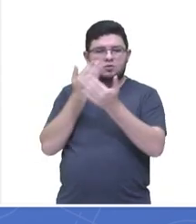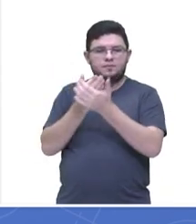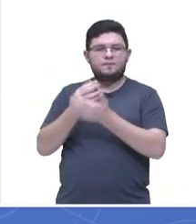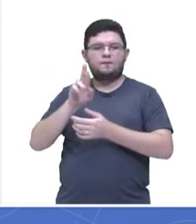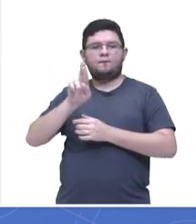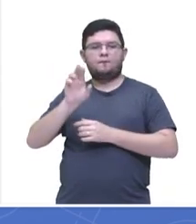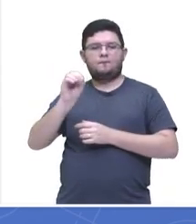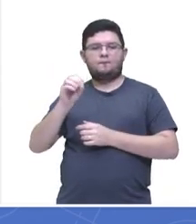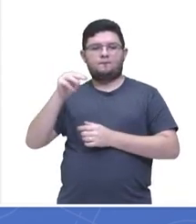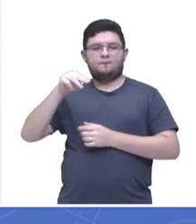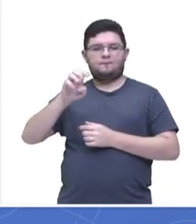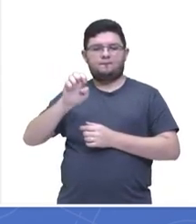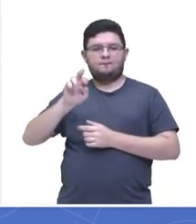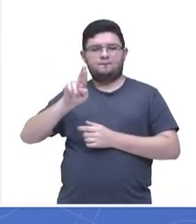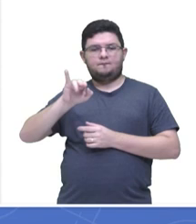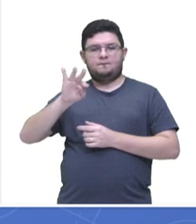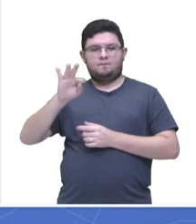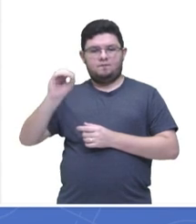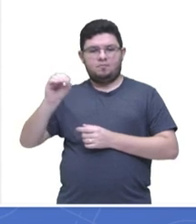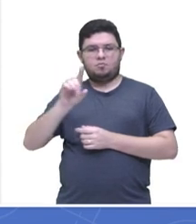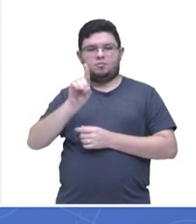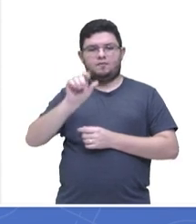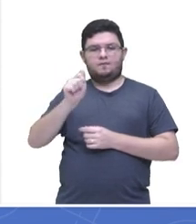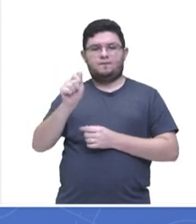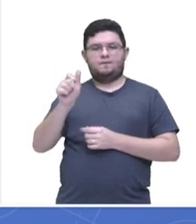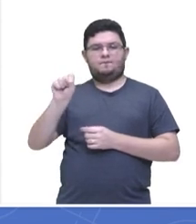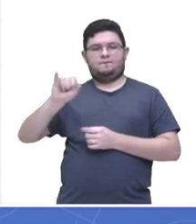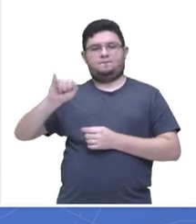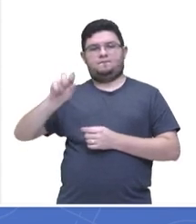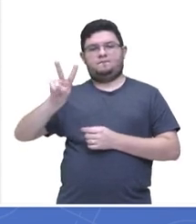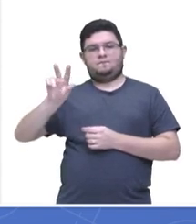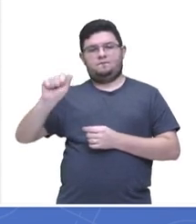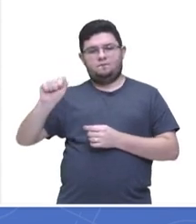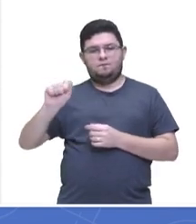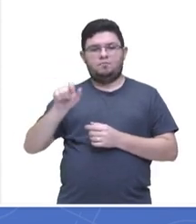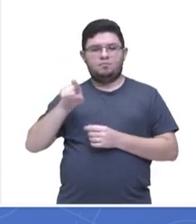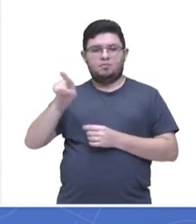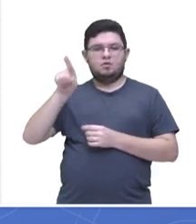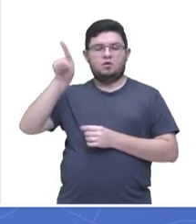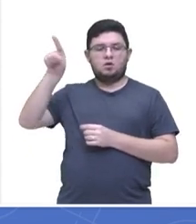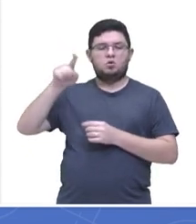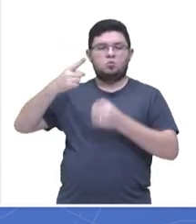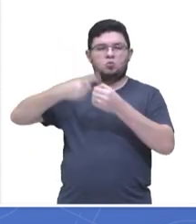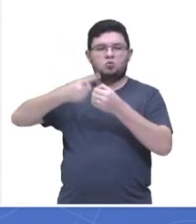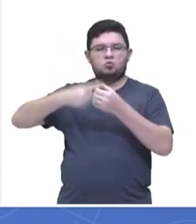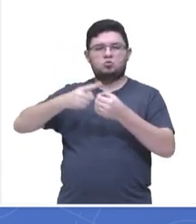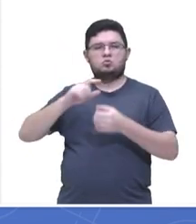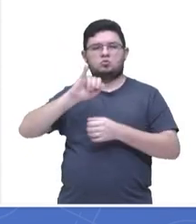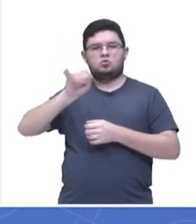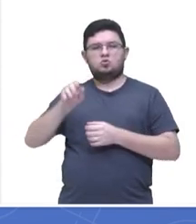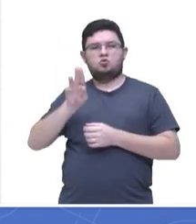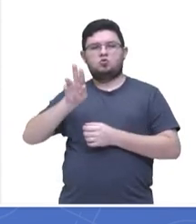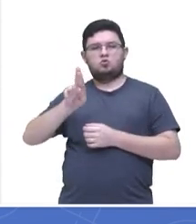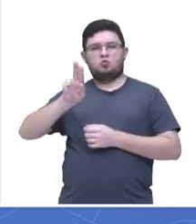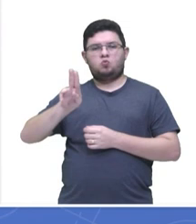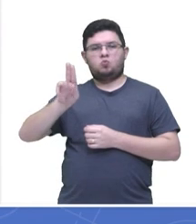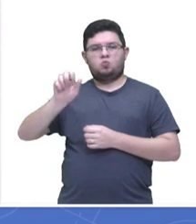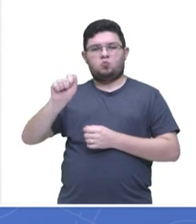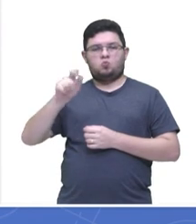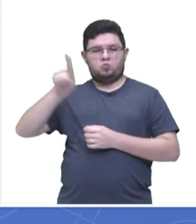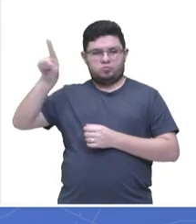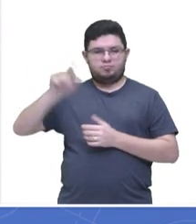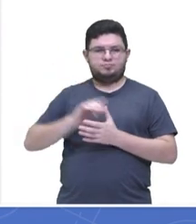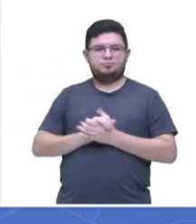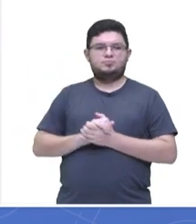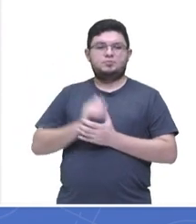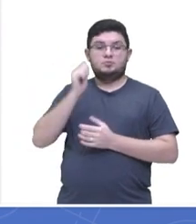do Juruá. Parabéns aí o pessoal de Juruá participando também conosco. Mais uma. A Ludmila também marcou a